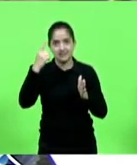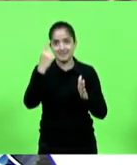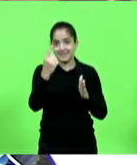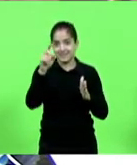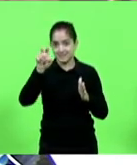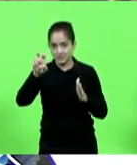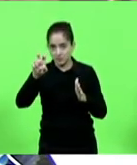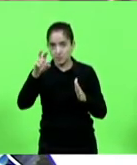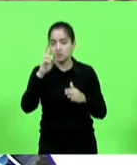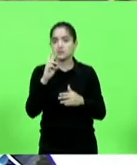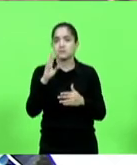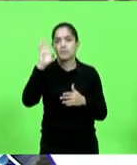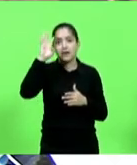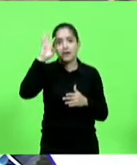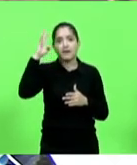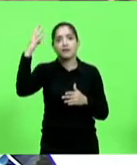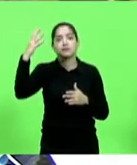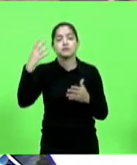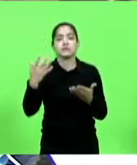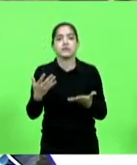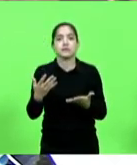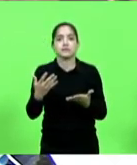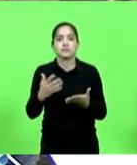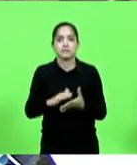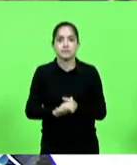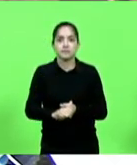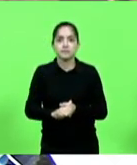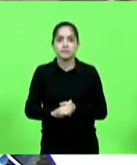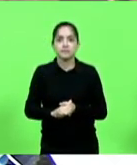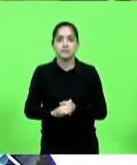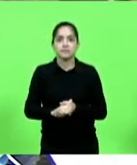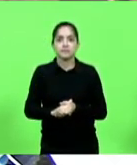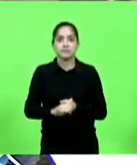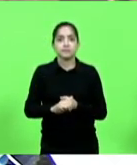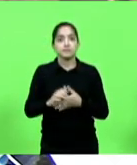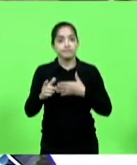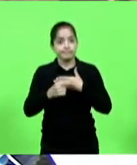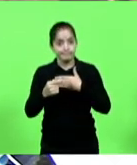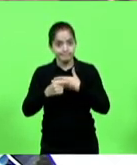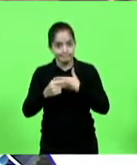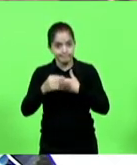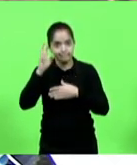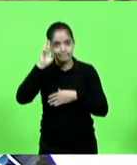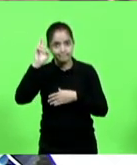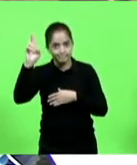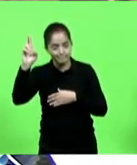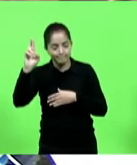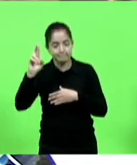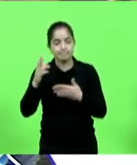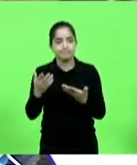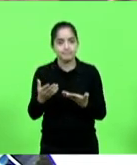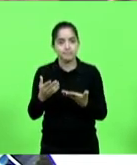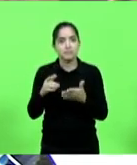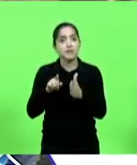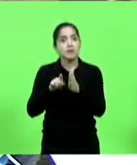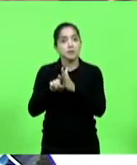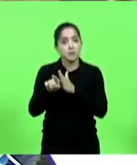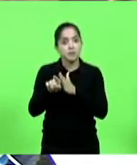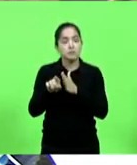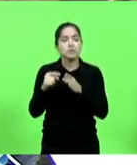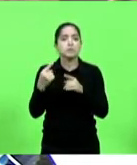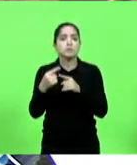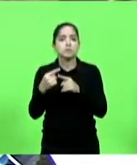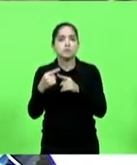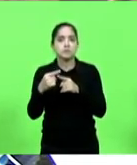Daqui a pouco nós vamos estar nos encontrando ali com o chefe da Casa Civil, do governador Carlos Moisés, sem uma pergunta que eu vou fazer, porquê